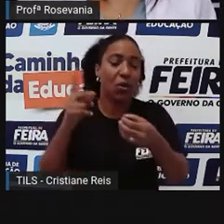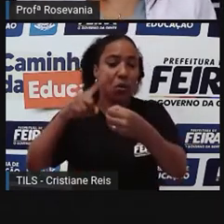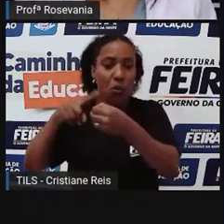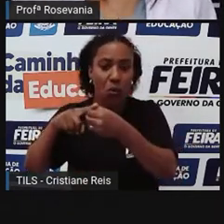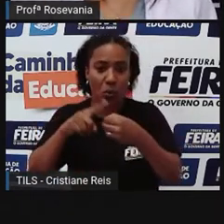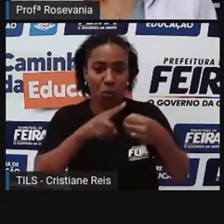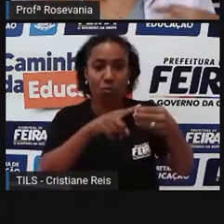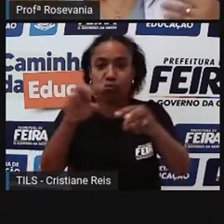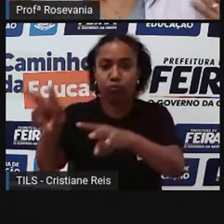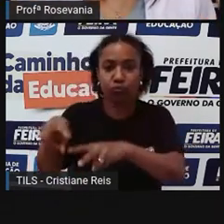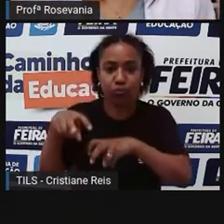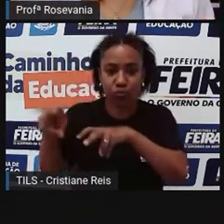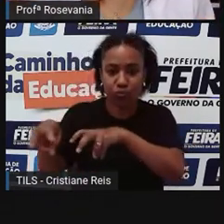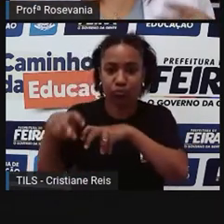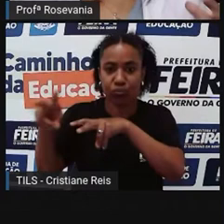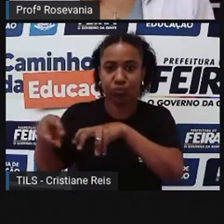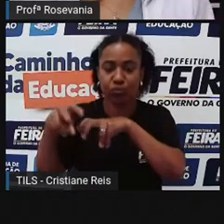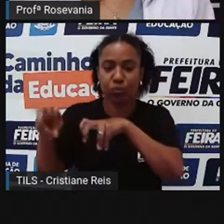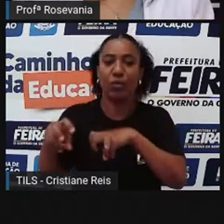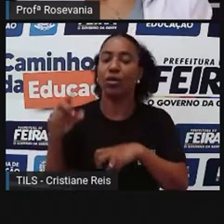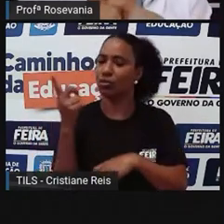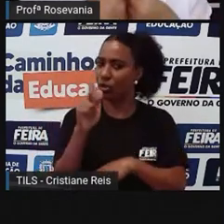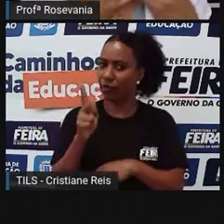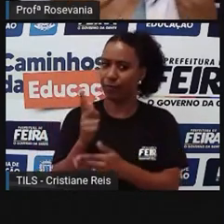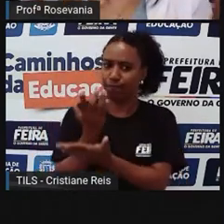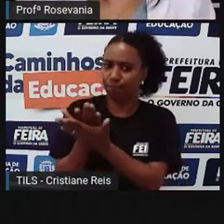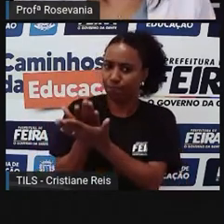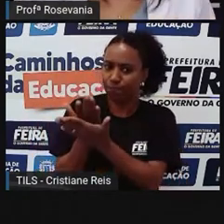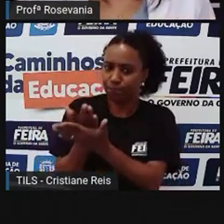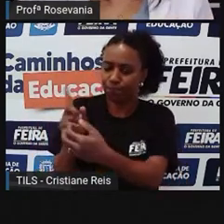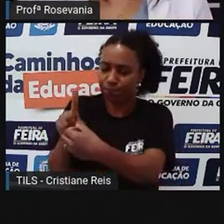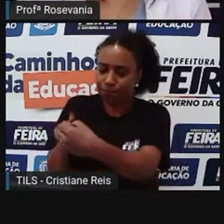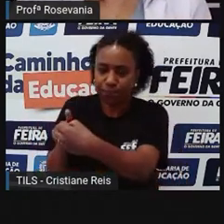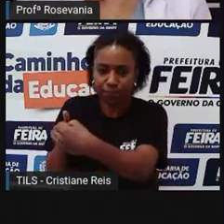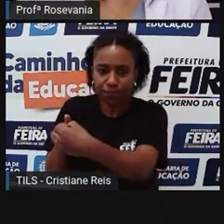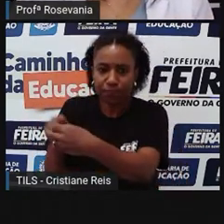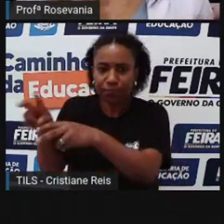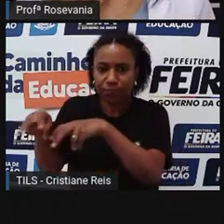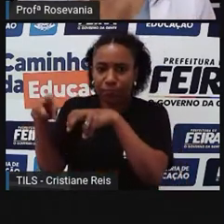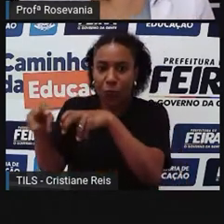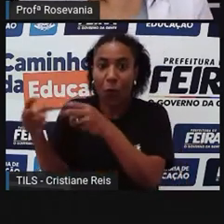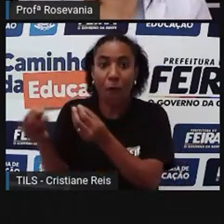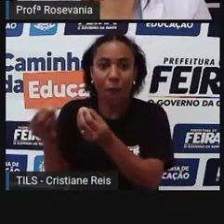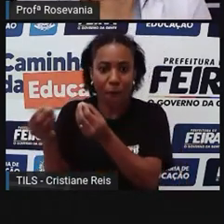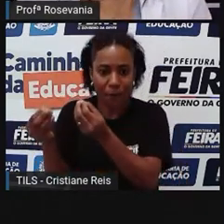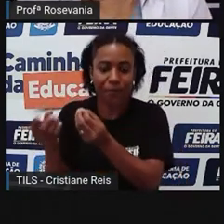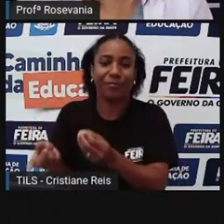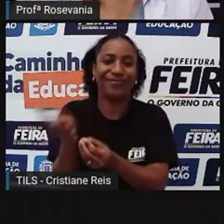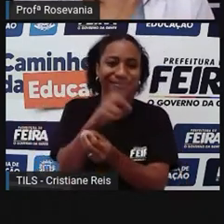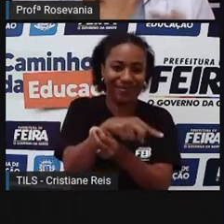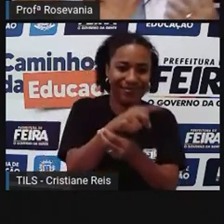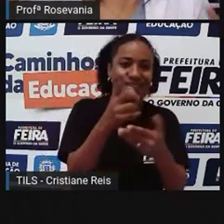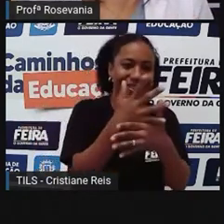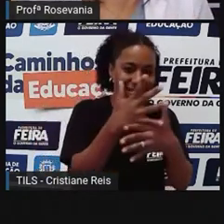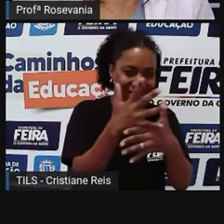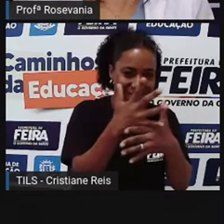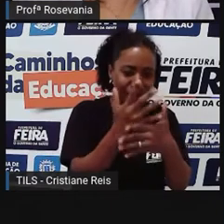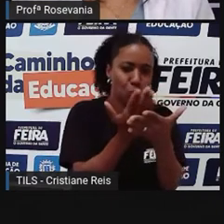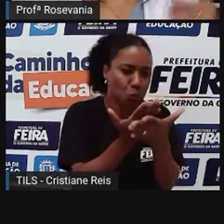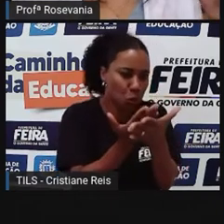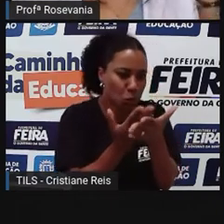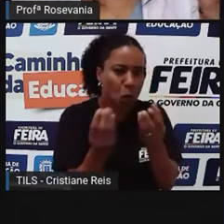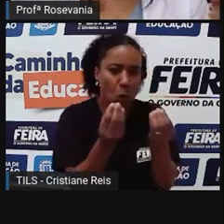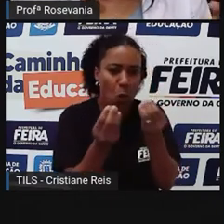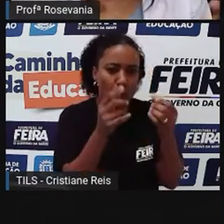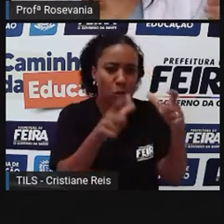rurais. Então, cada espaço desse tem suas paisagens particulares e peculiares ali, que quando você